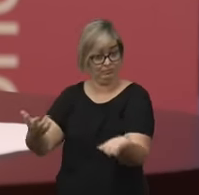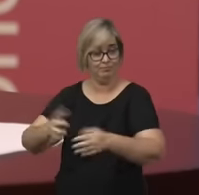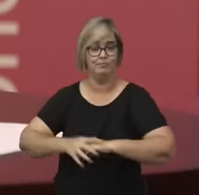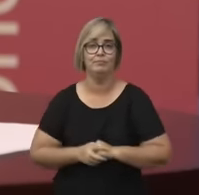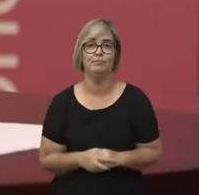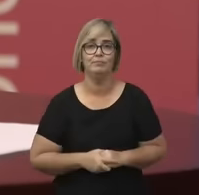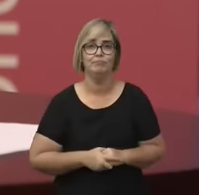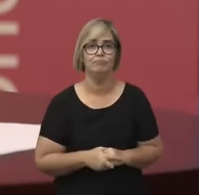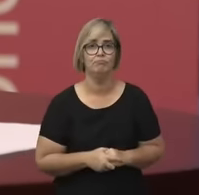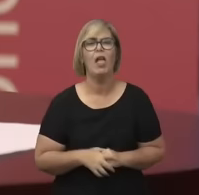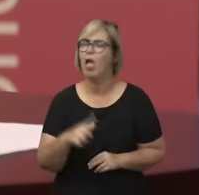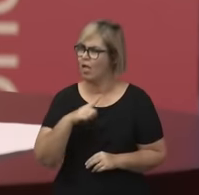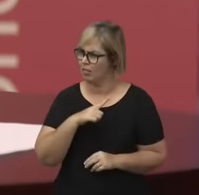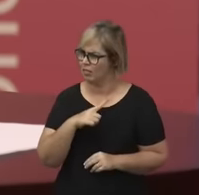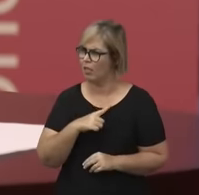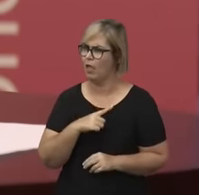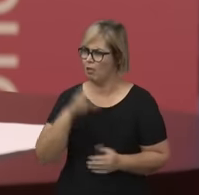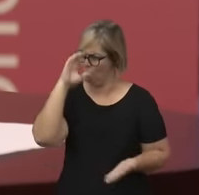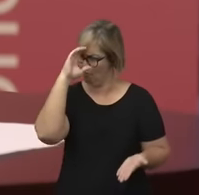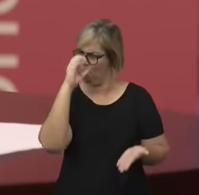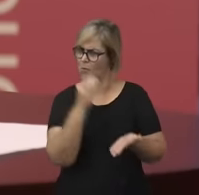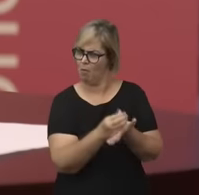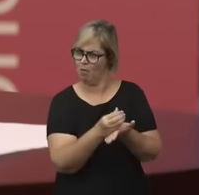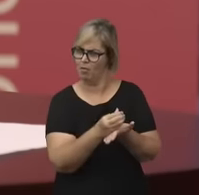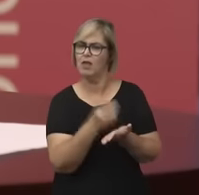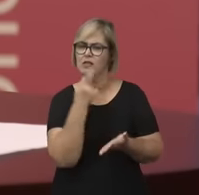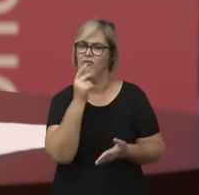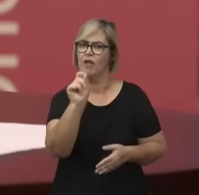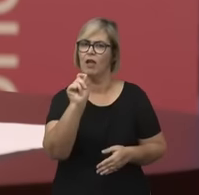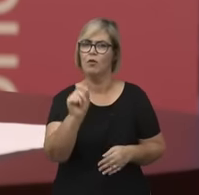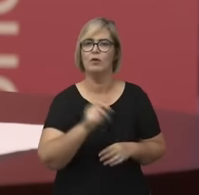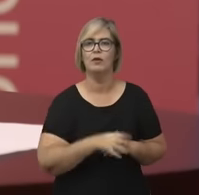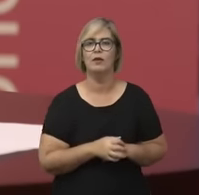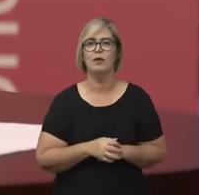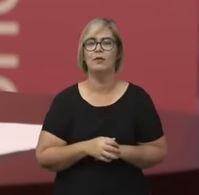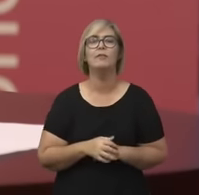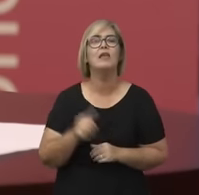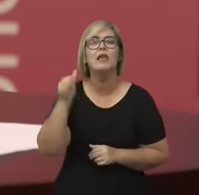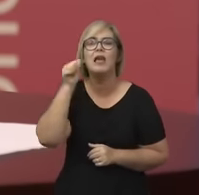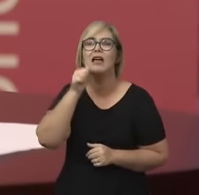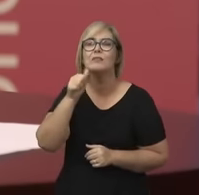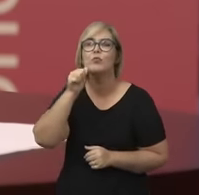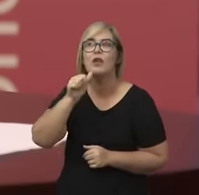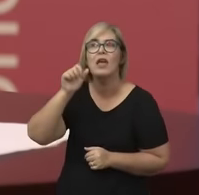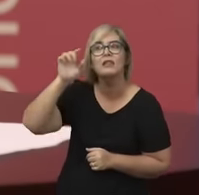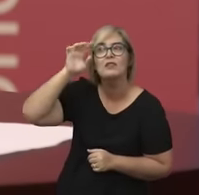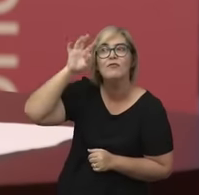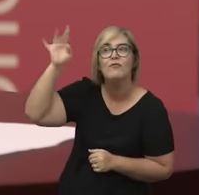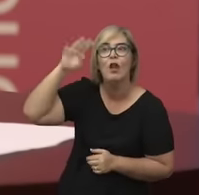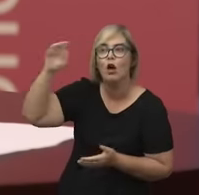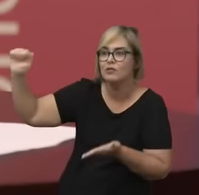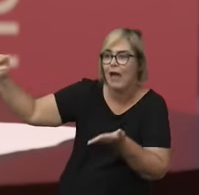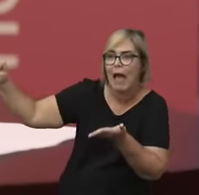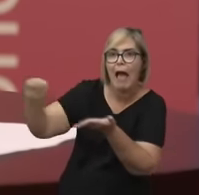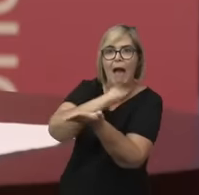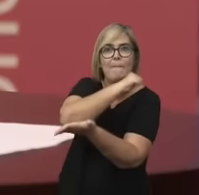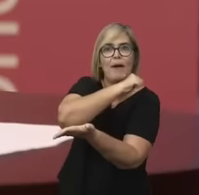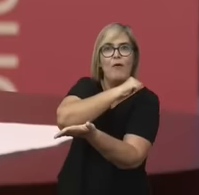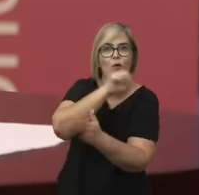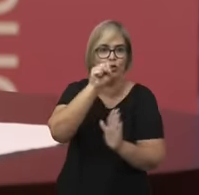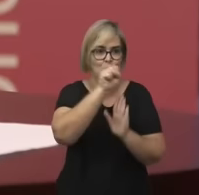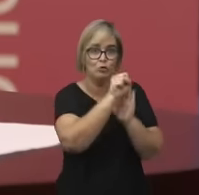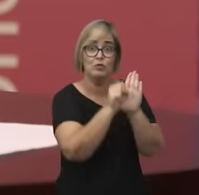Tem até uma tese de que o apagamento das mulheres filósofas acontece no século XIX, num